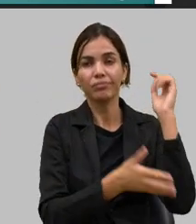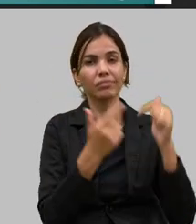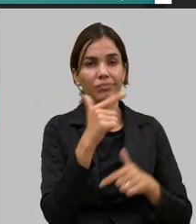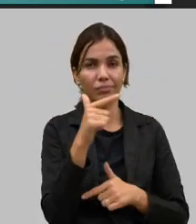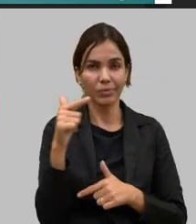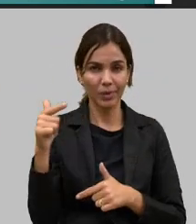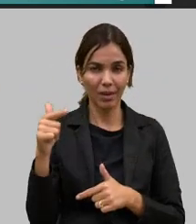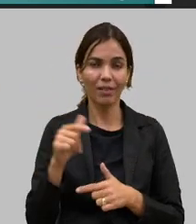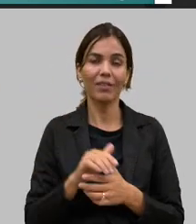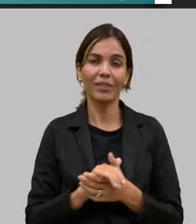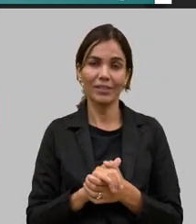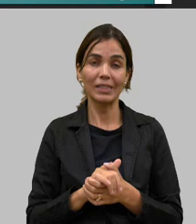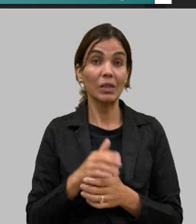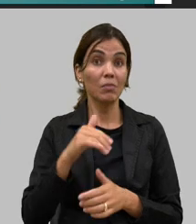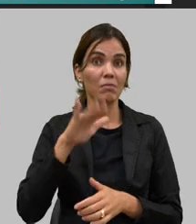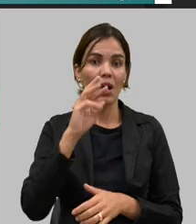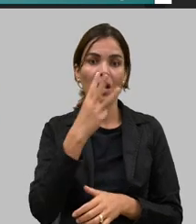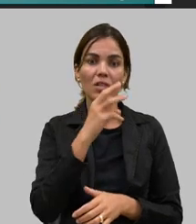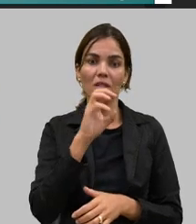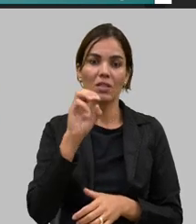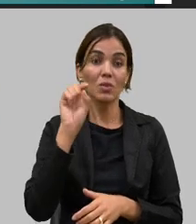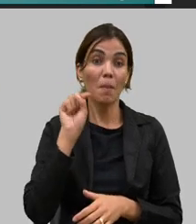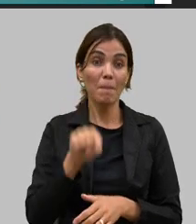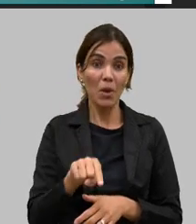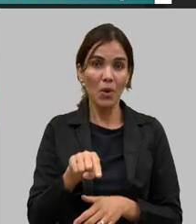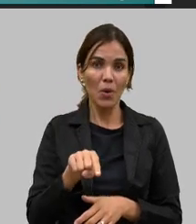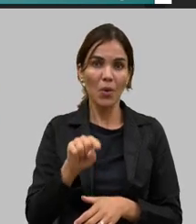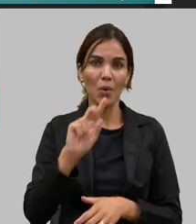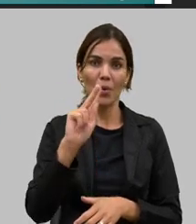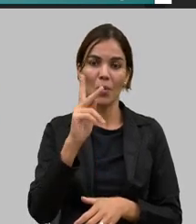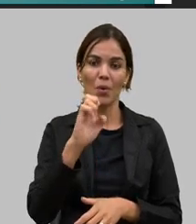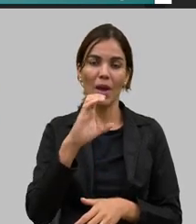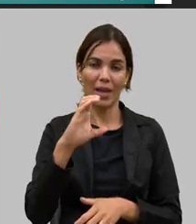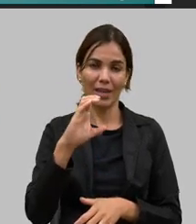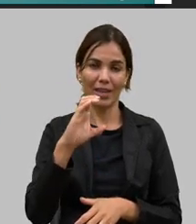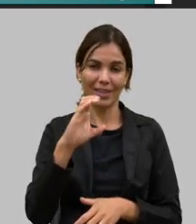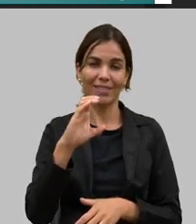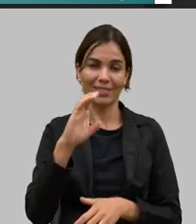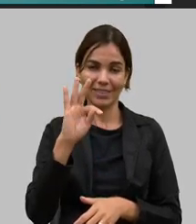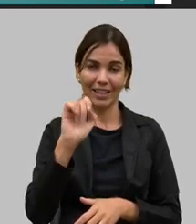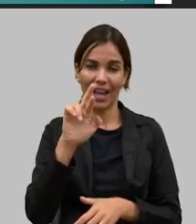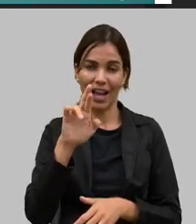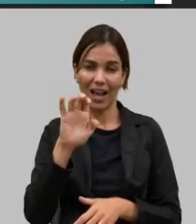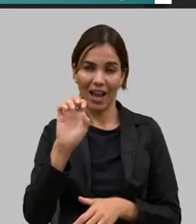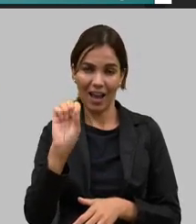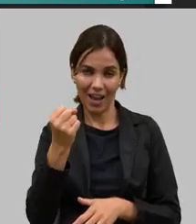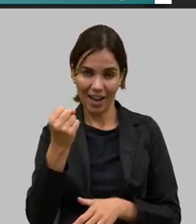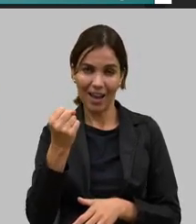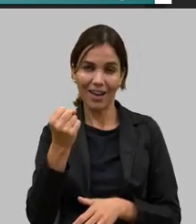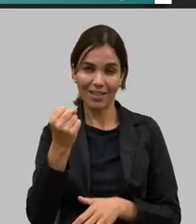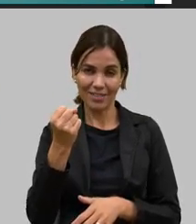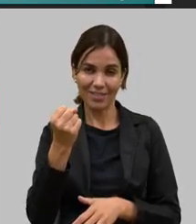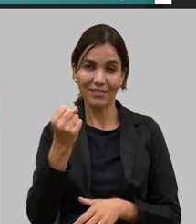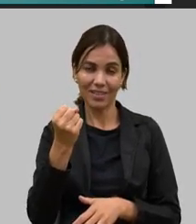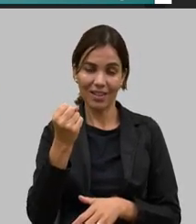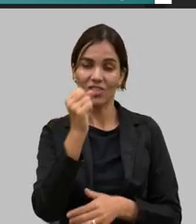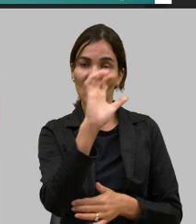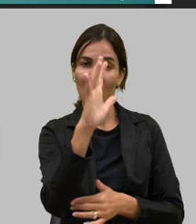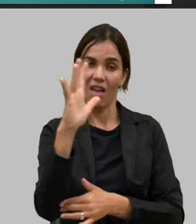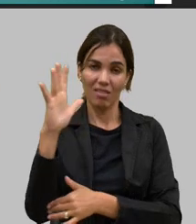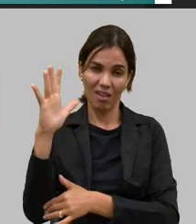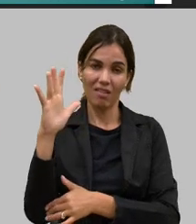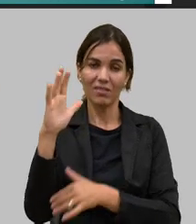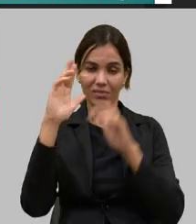temos mais de 300 mil hectares no parque cafeiro de excedente de reserva legal para que isso? para